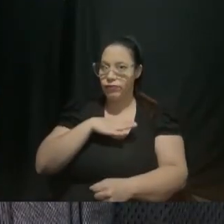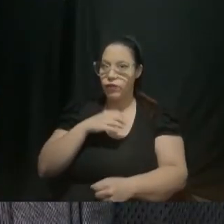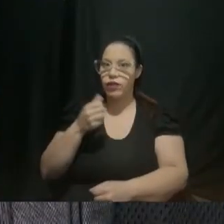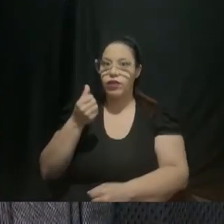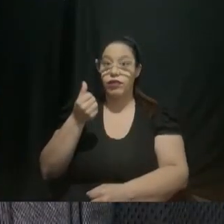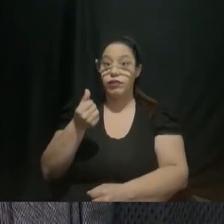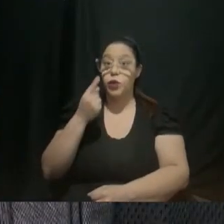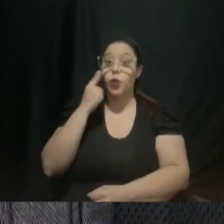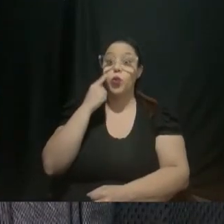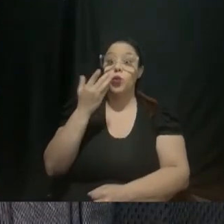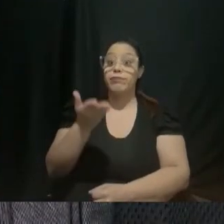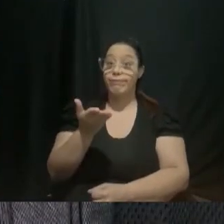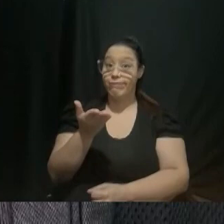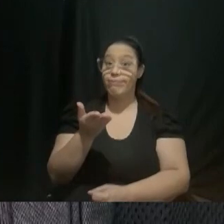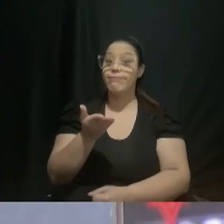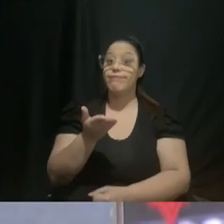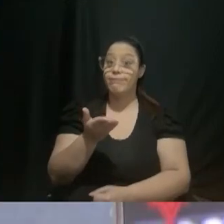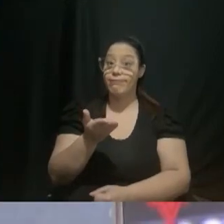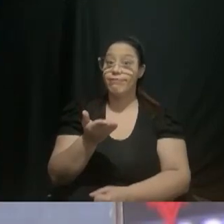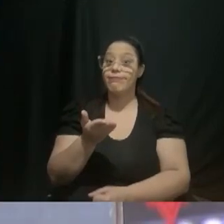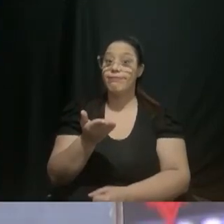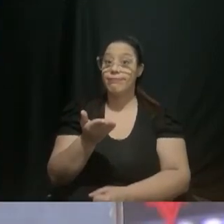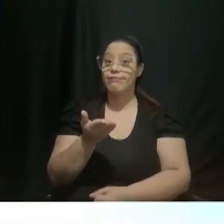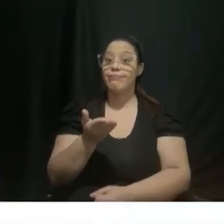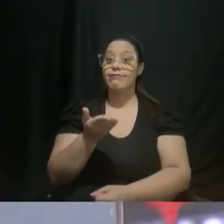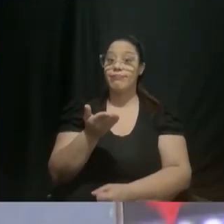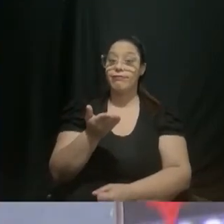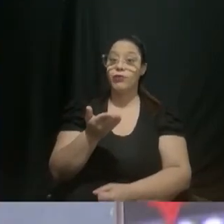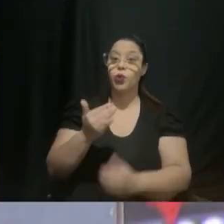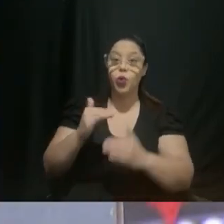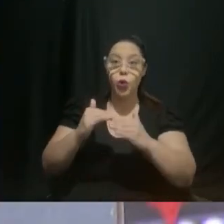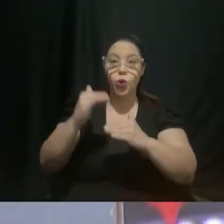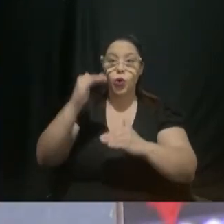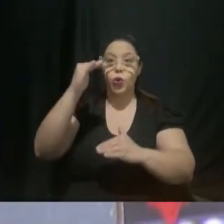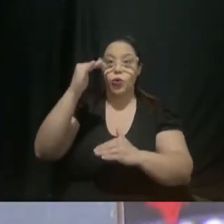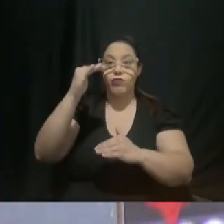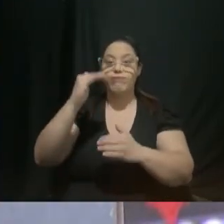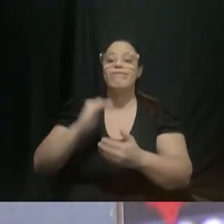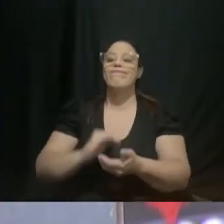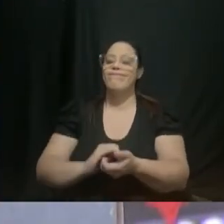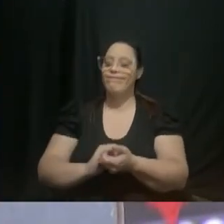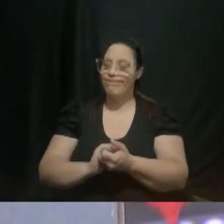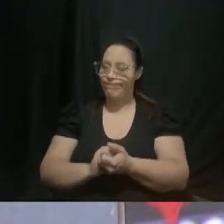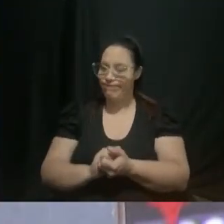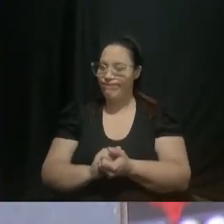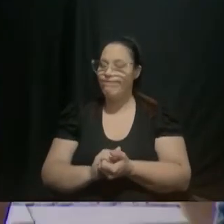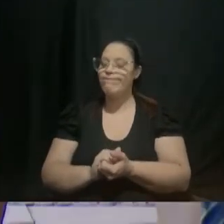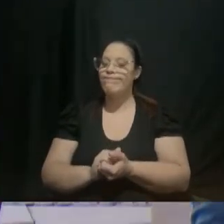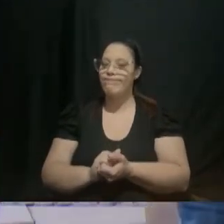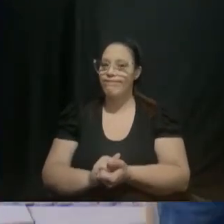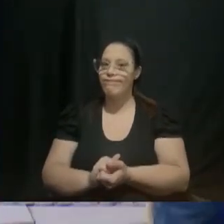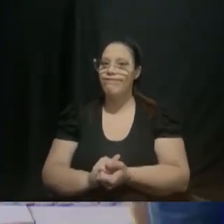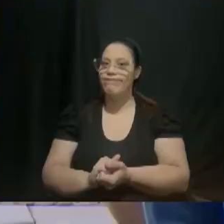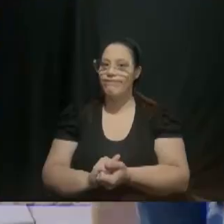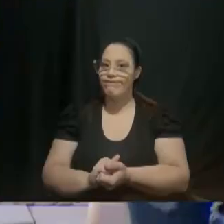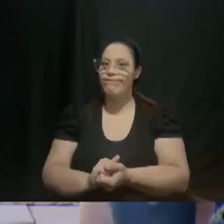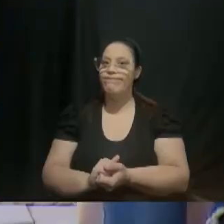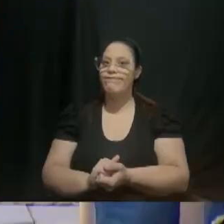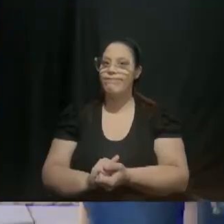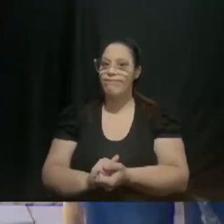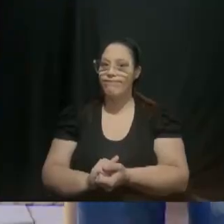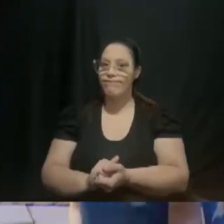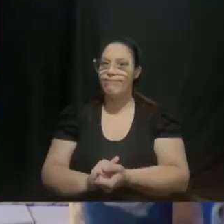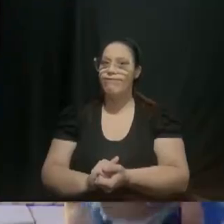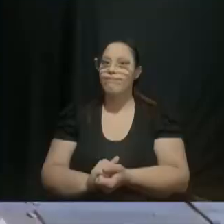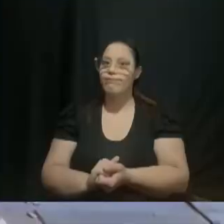e 80 centavos um aumento de 3,66% com relação aos 131 reais de